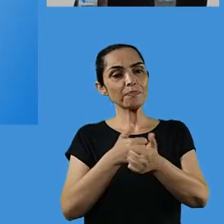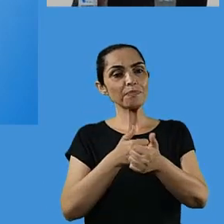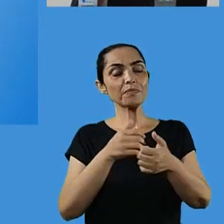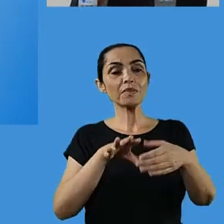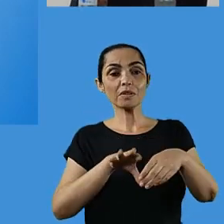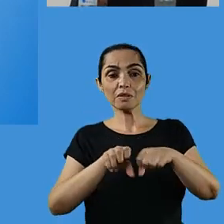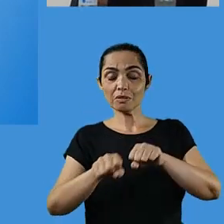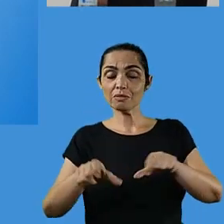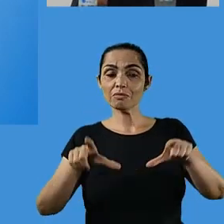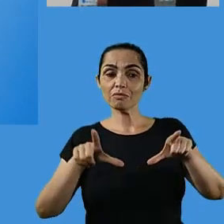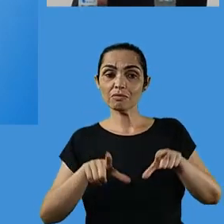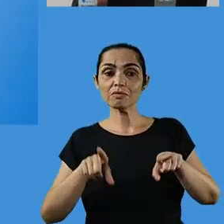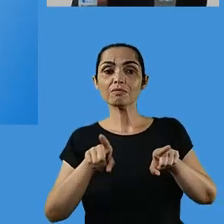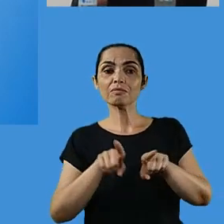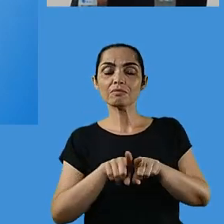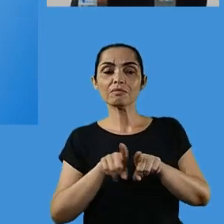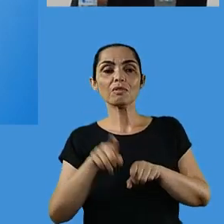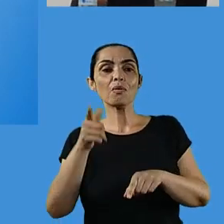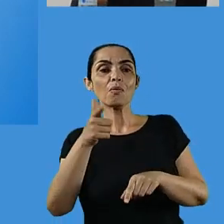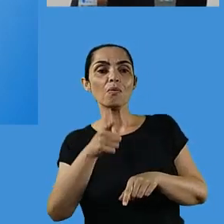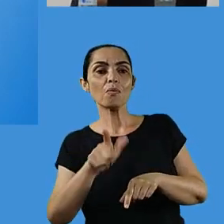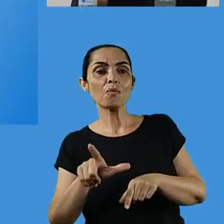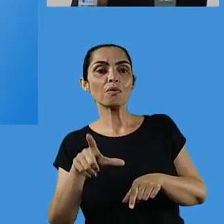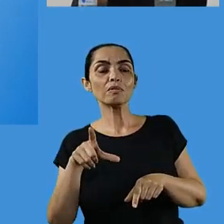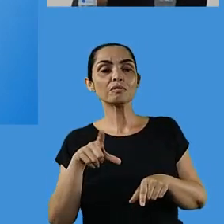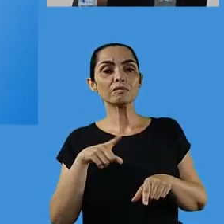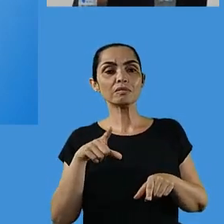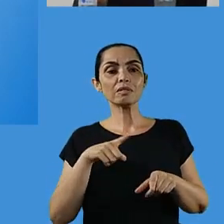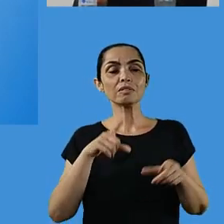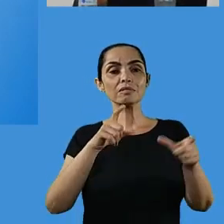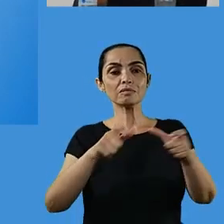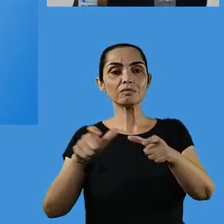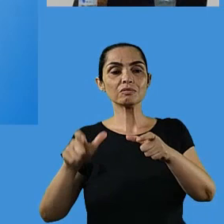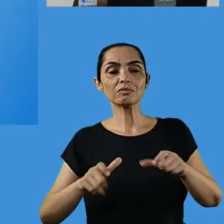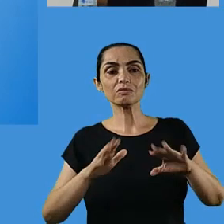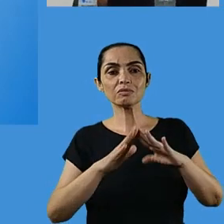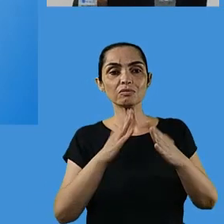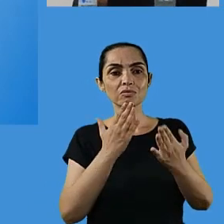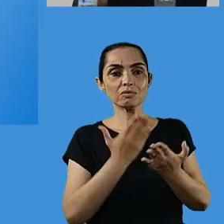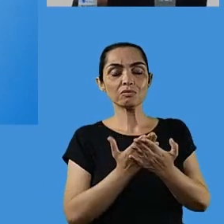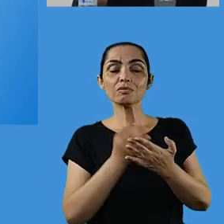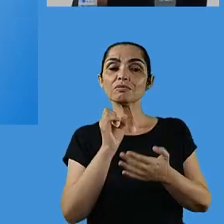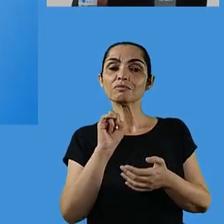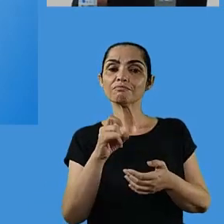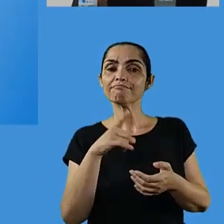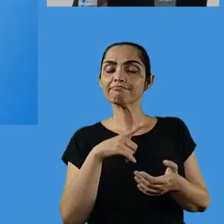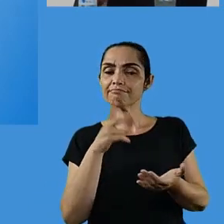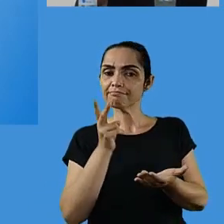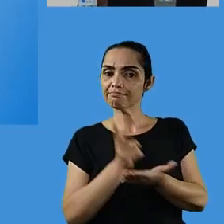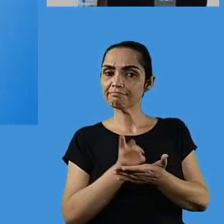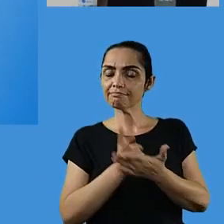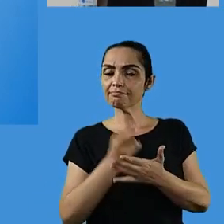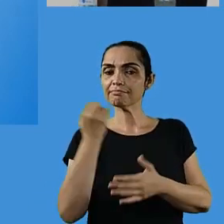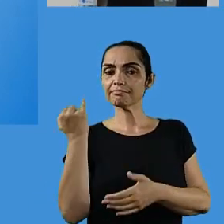capacitados através do programa Reflexões Pedagógicas da Teoria Prática, além de